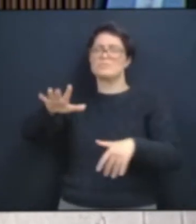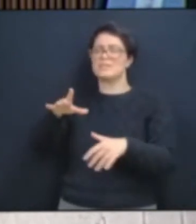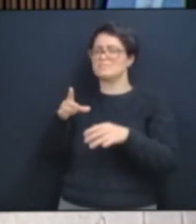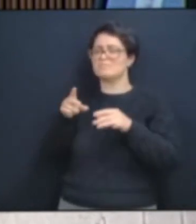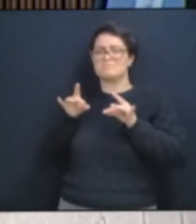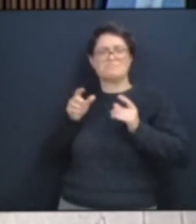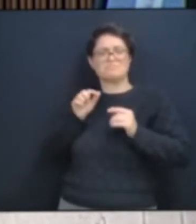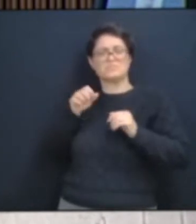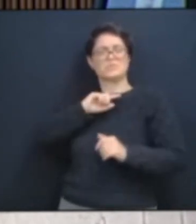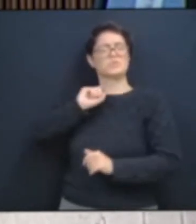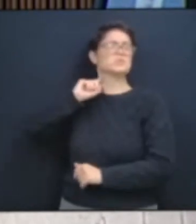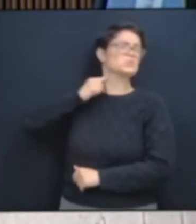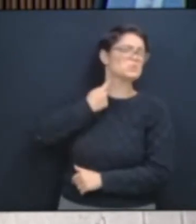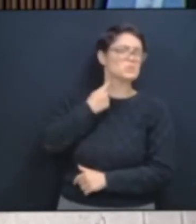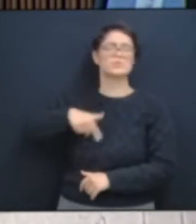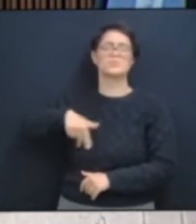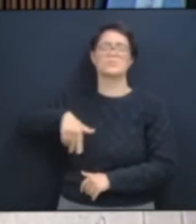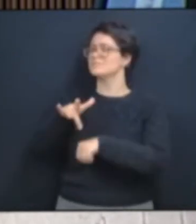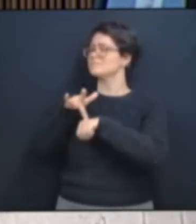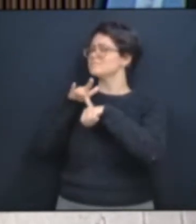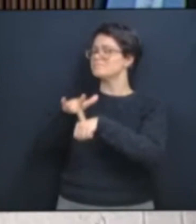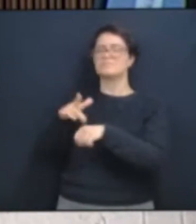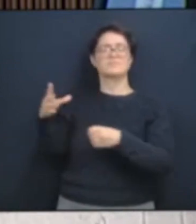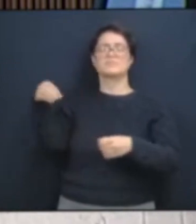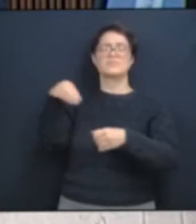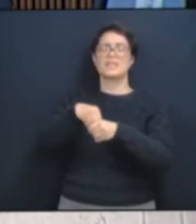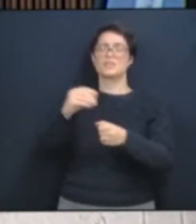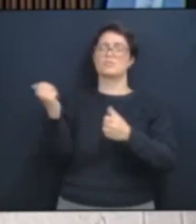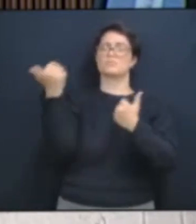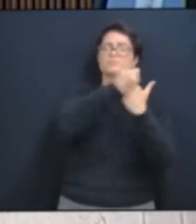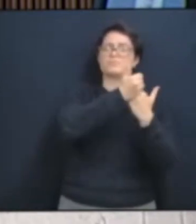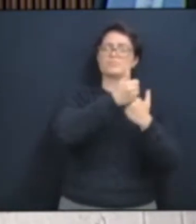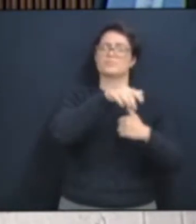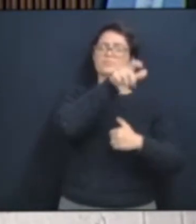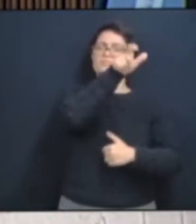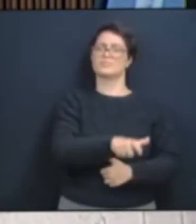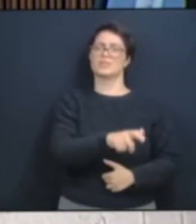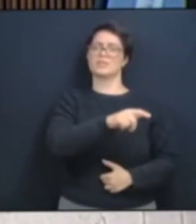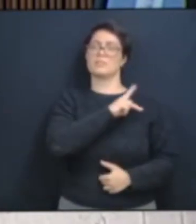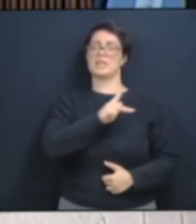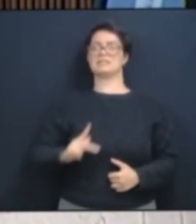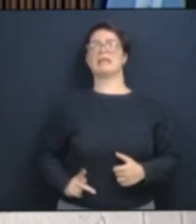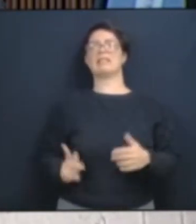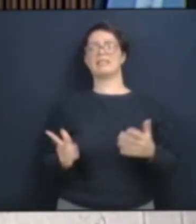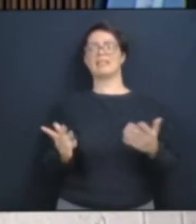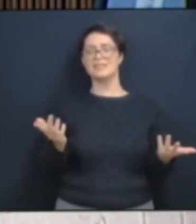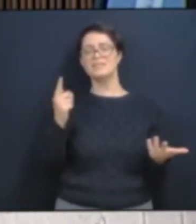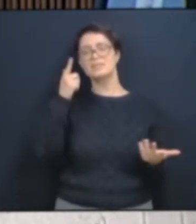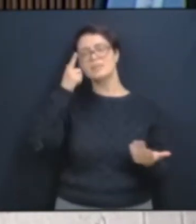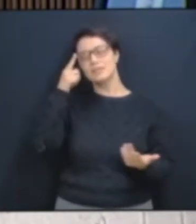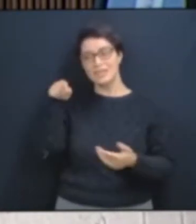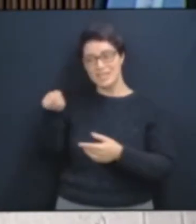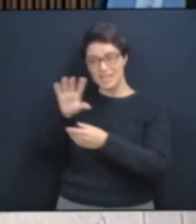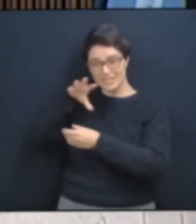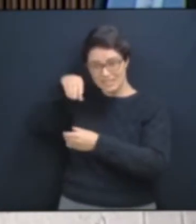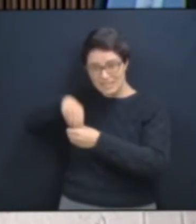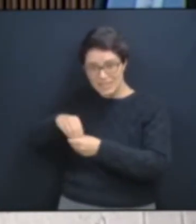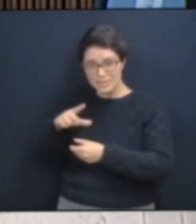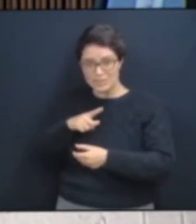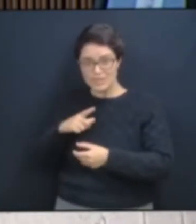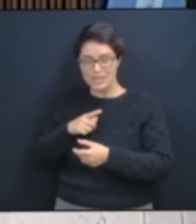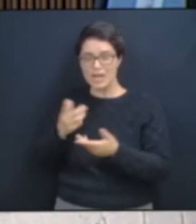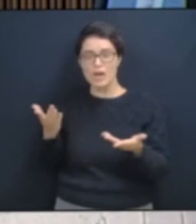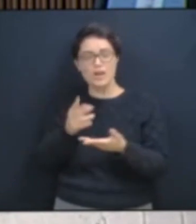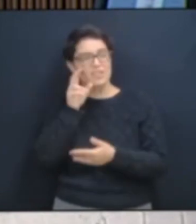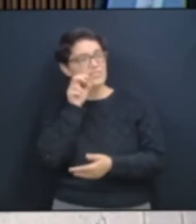poderia ter ocupado um cargo da envergadura que é ser presidente. E a sua frustração é tudo que o Brasil vem dando certo.